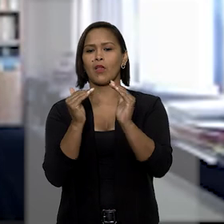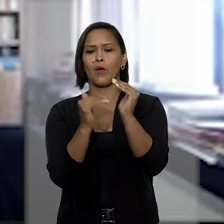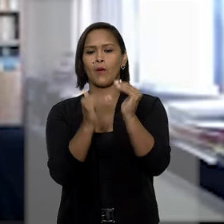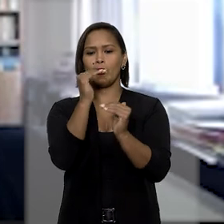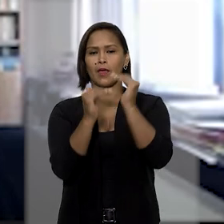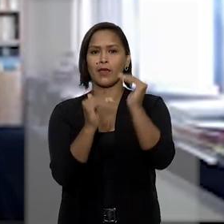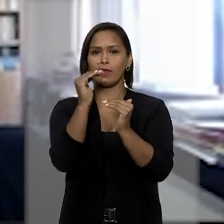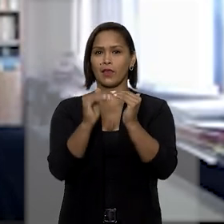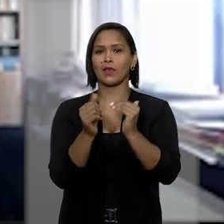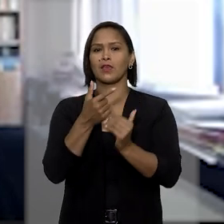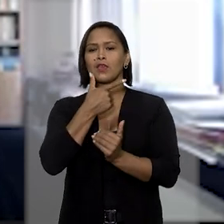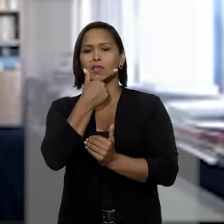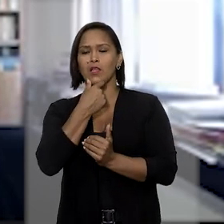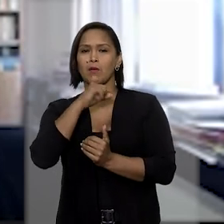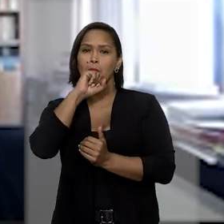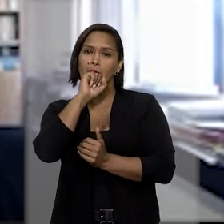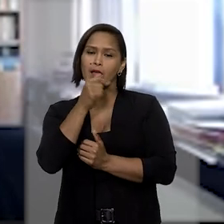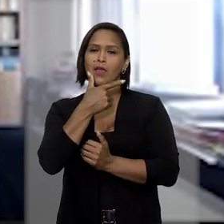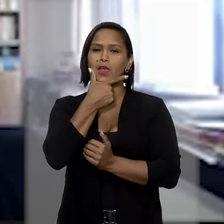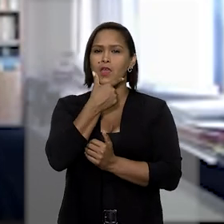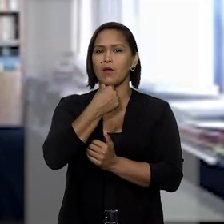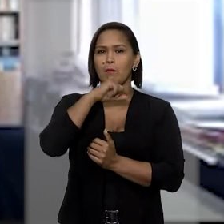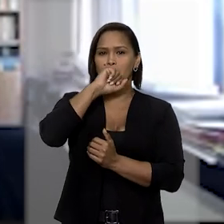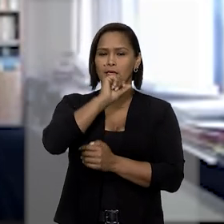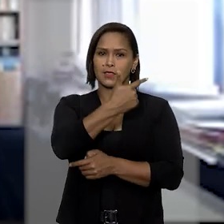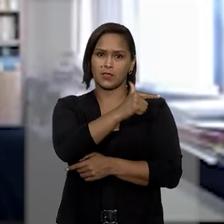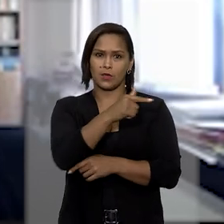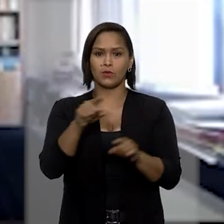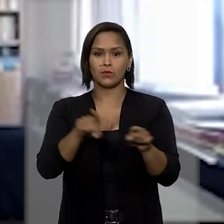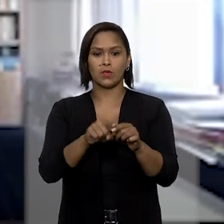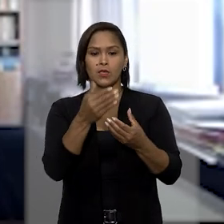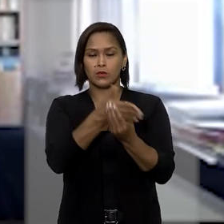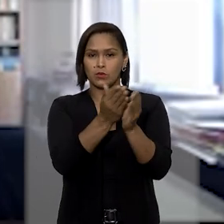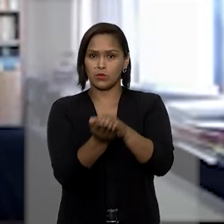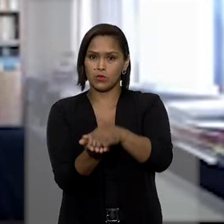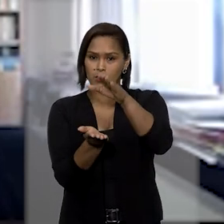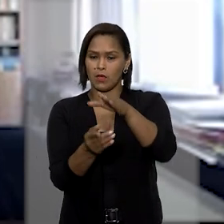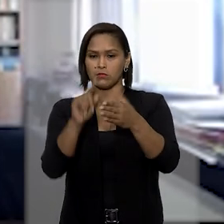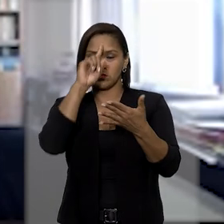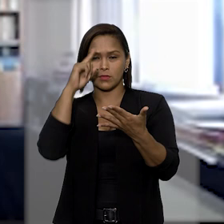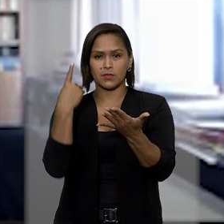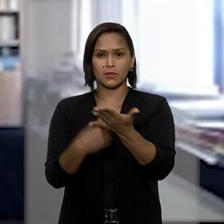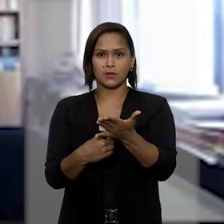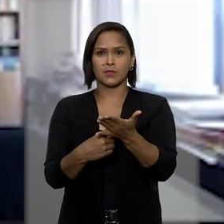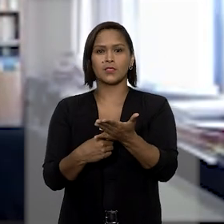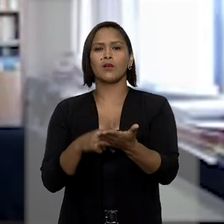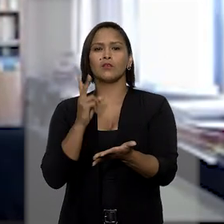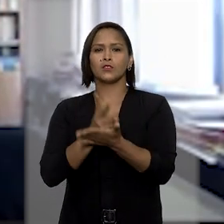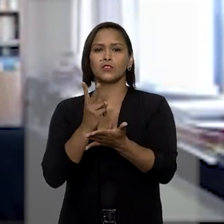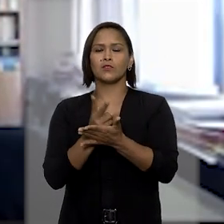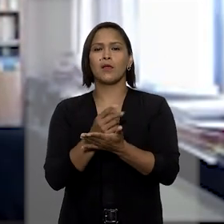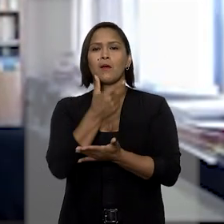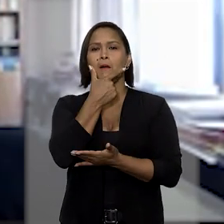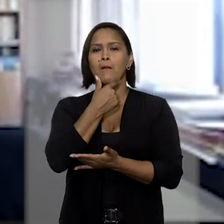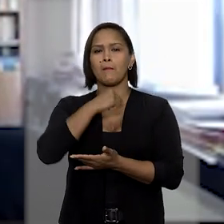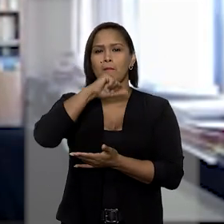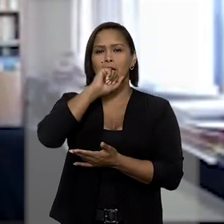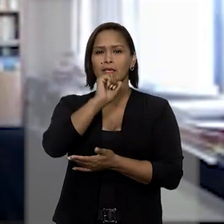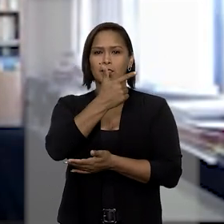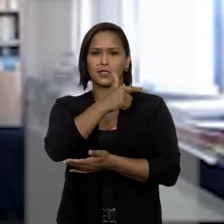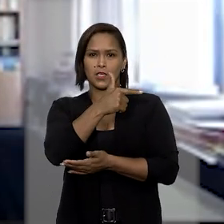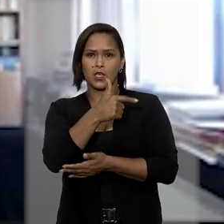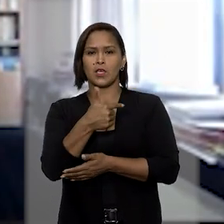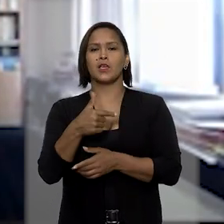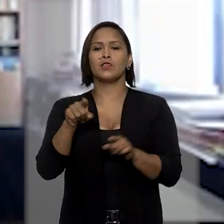hierarquia entre as espécies de vínculo parental. E no caso dos autos, a determinação de que constasse o termo pai sócio